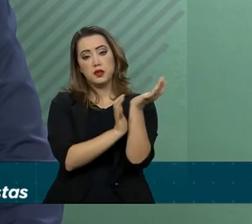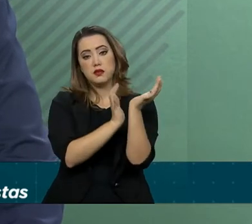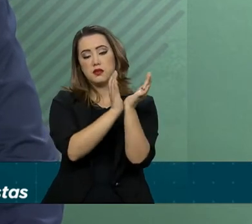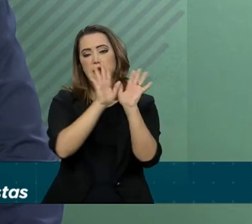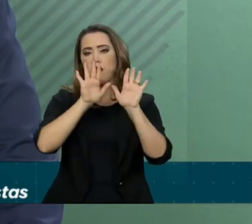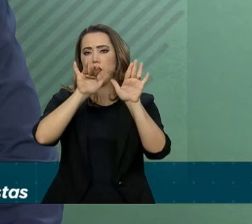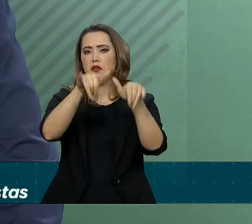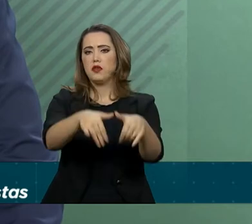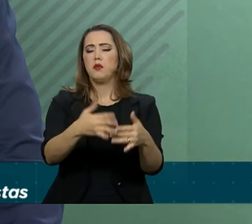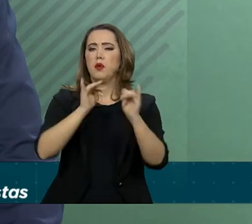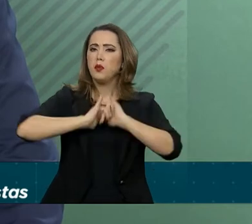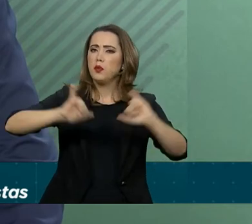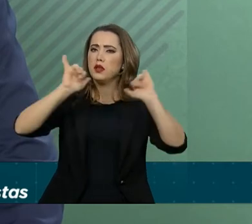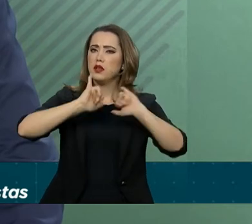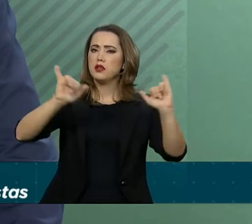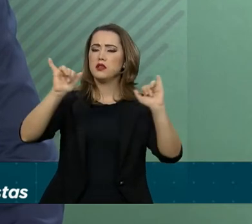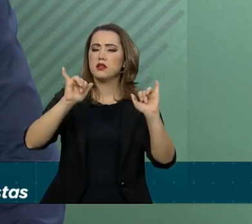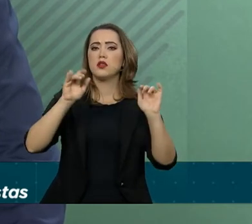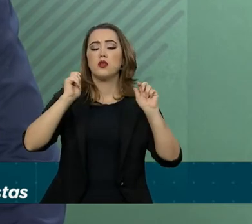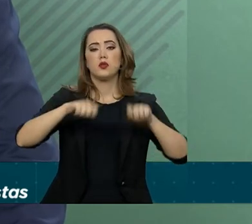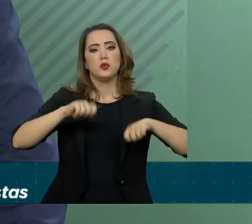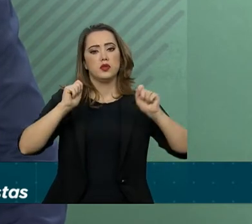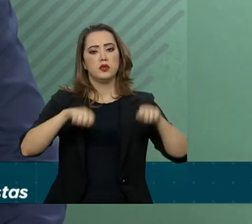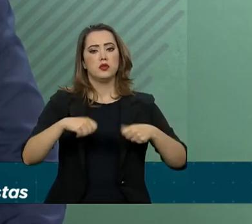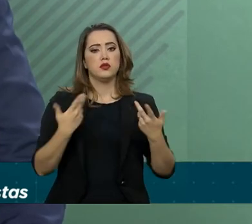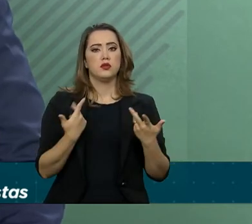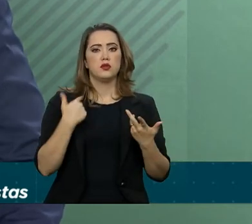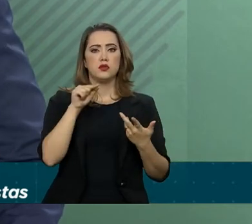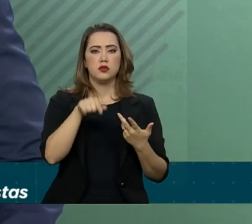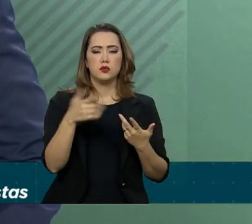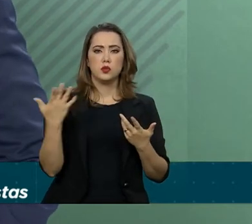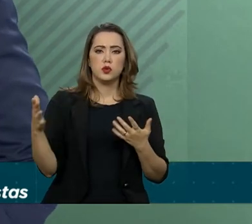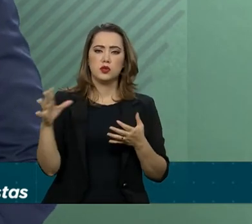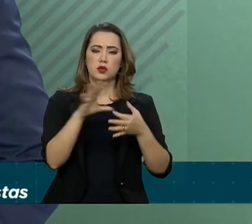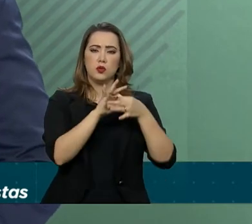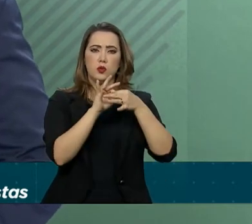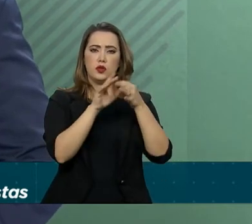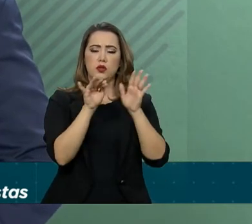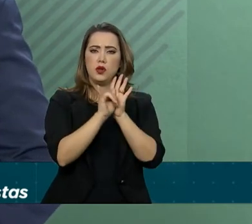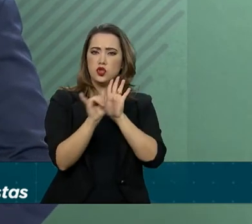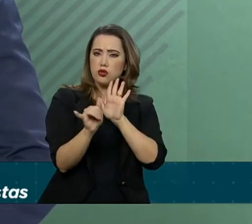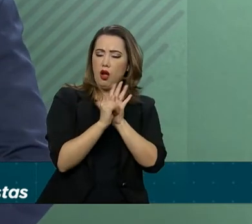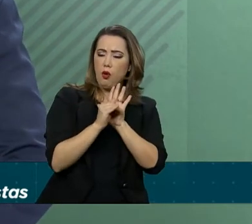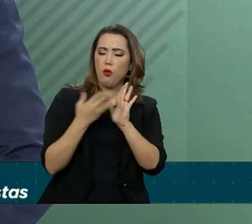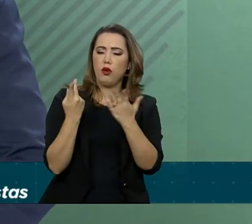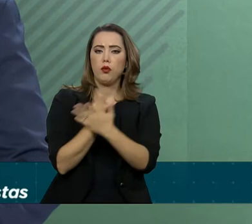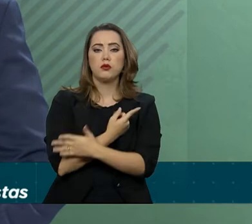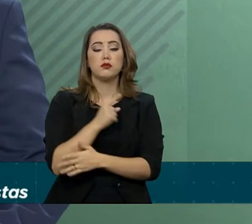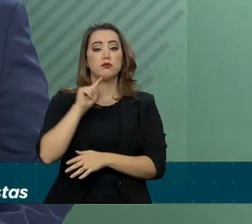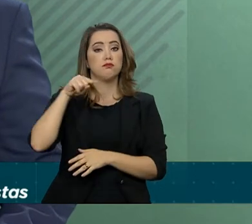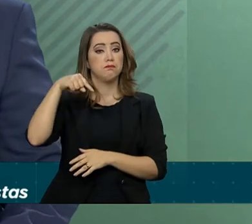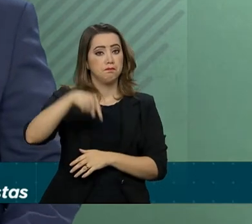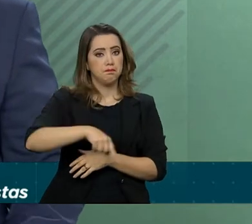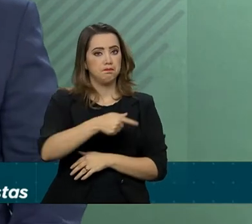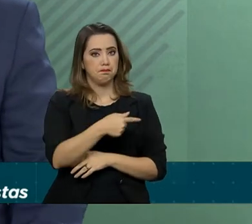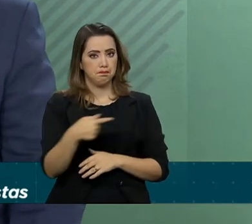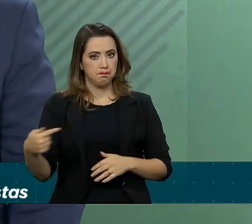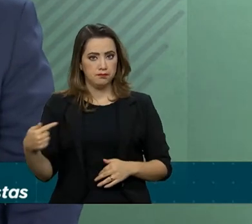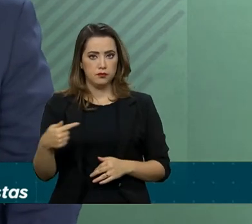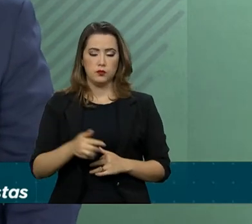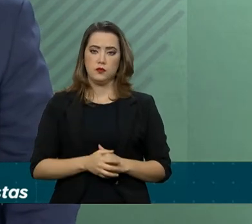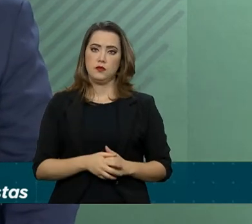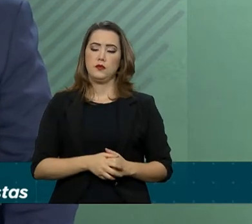instrução para publicação da concorrência de alienação, cuja edital deve ocorrer nesta semana.